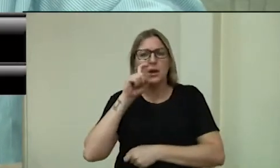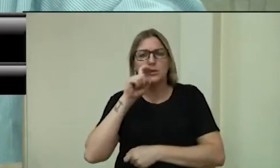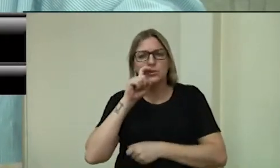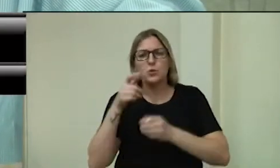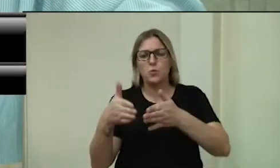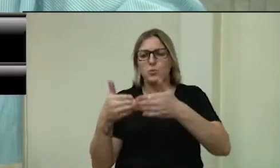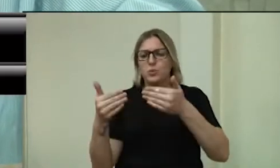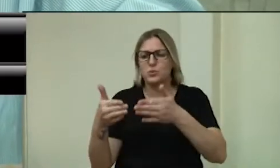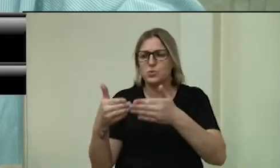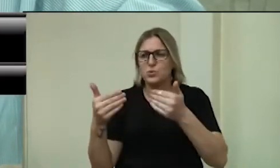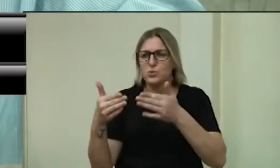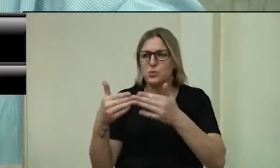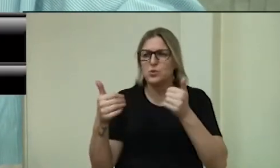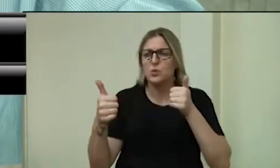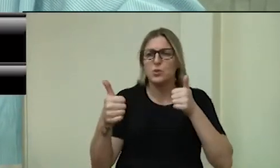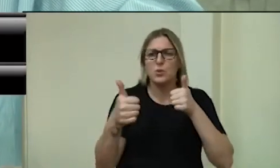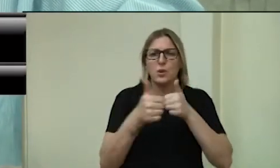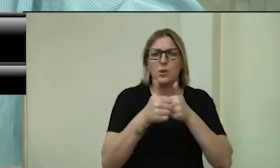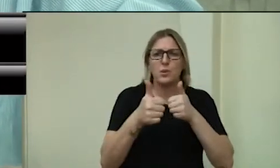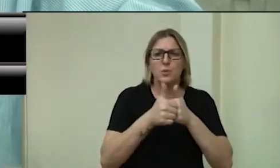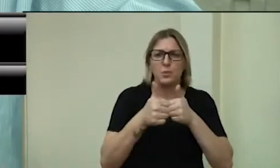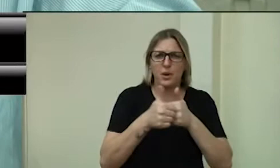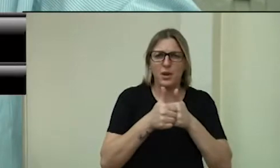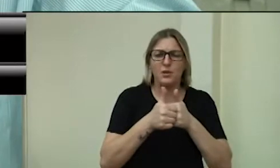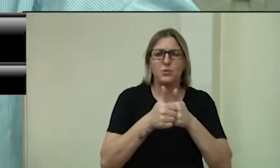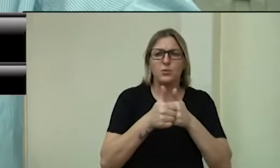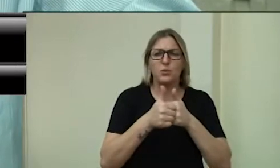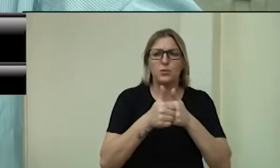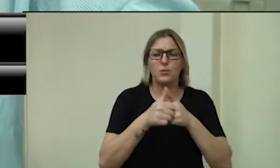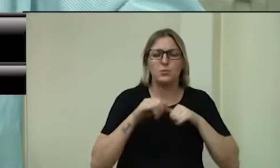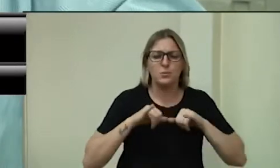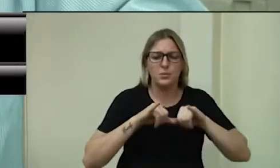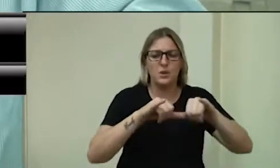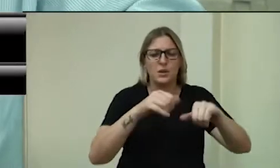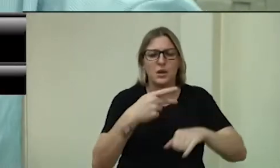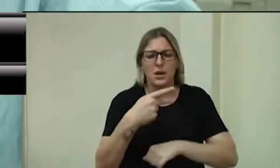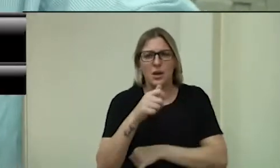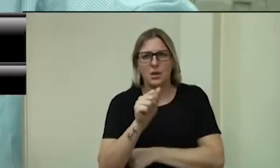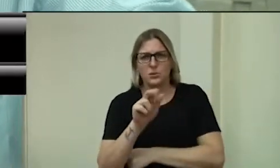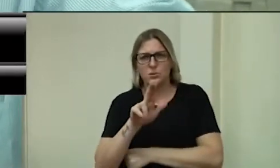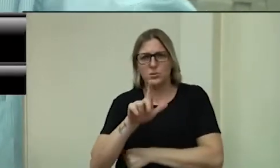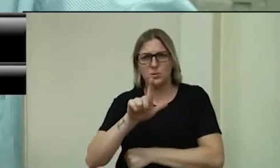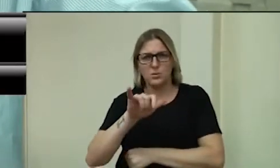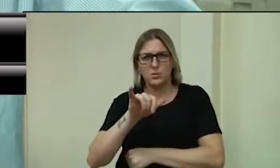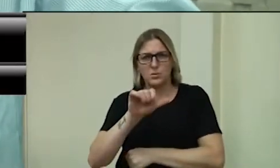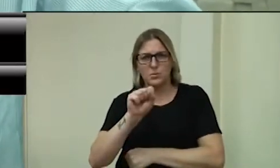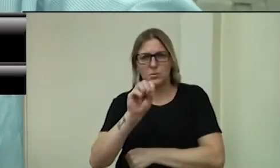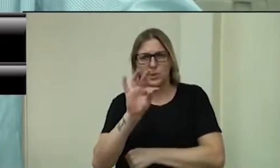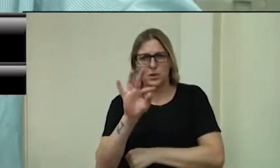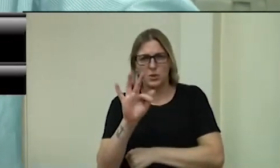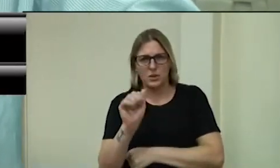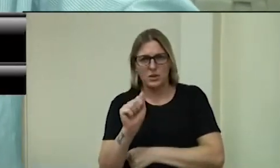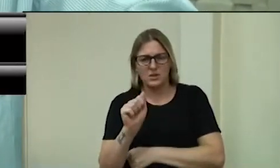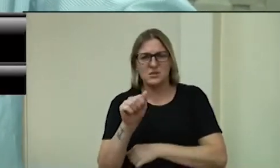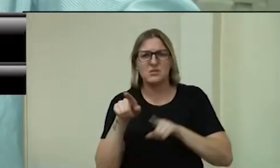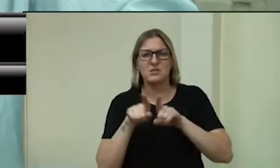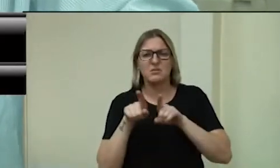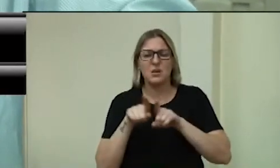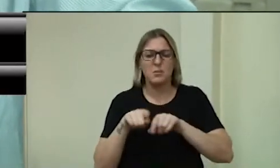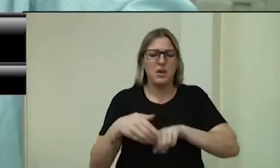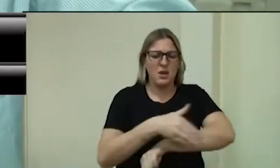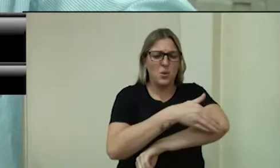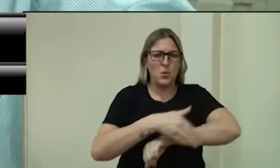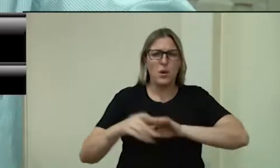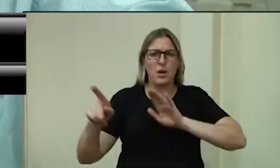de Abreu, ali, a Pela de Abreu, aquela da RG, que a RG até ouviu o Araújo fazendo um pedido, que ela foi se